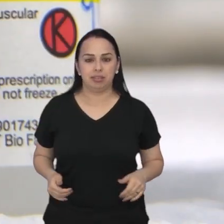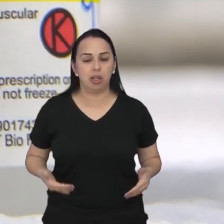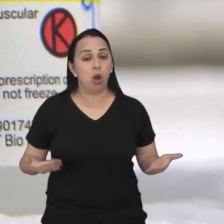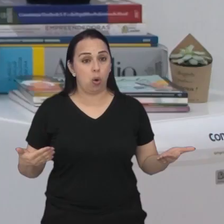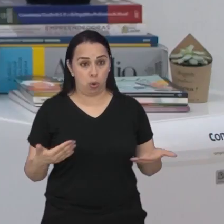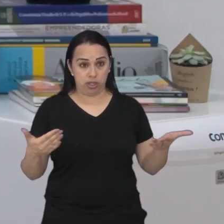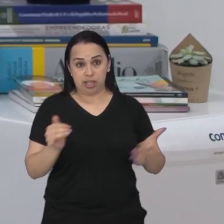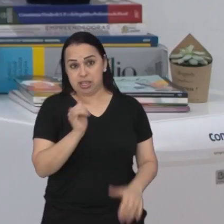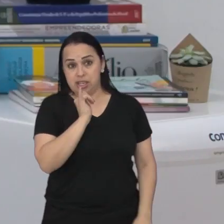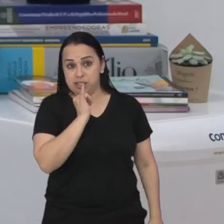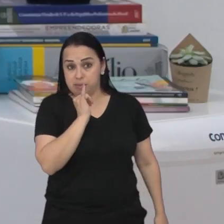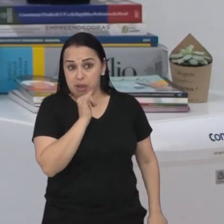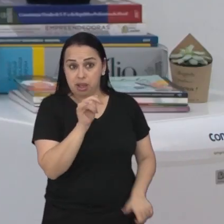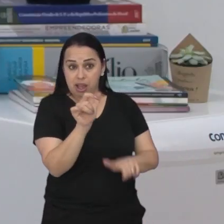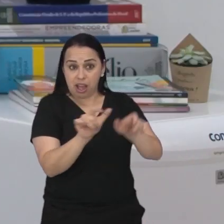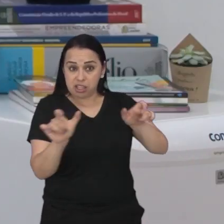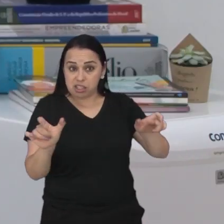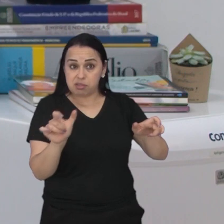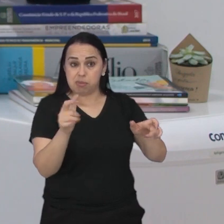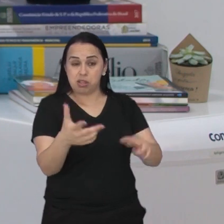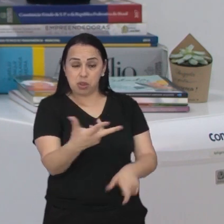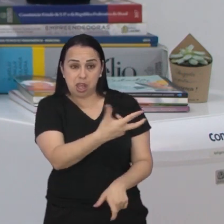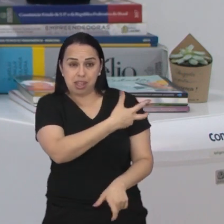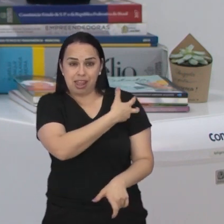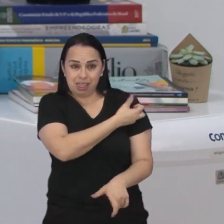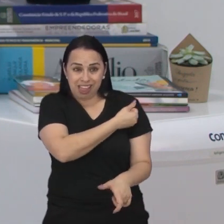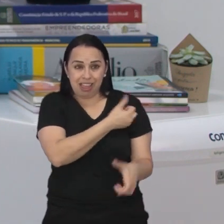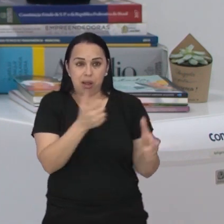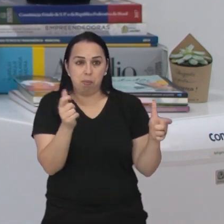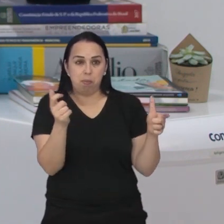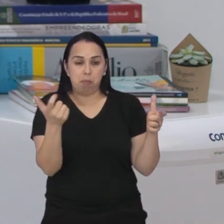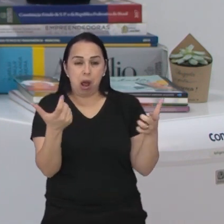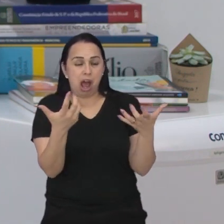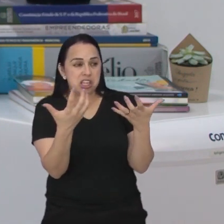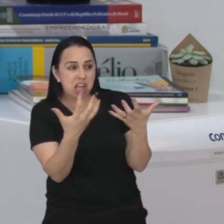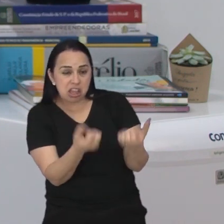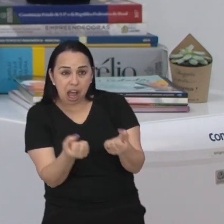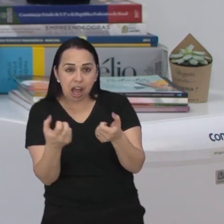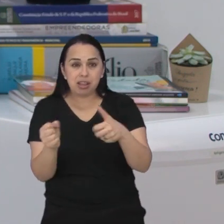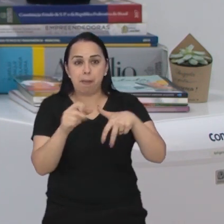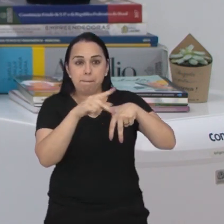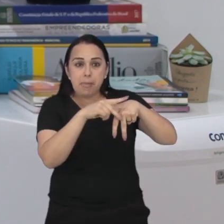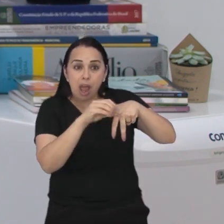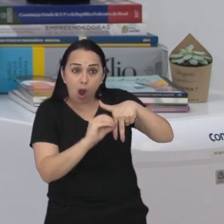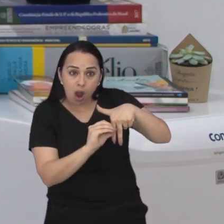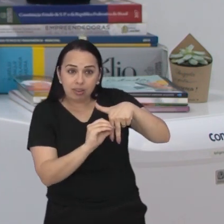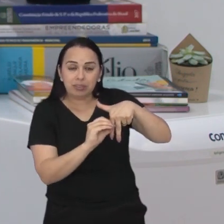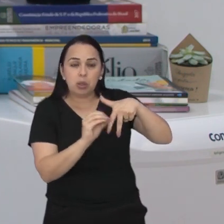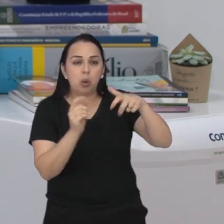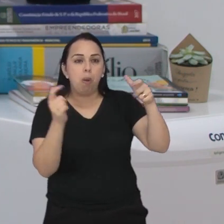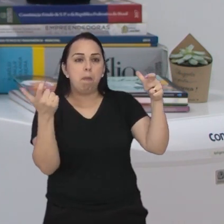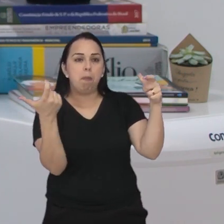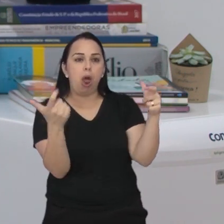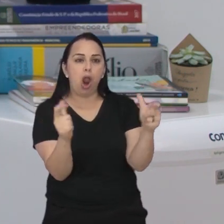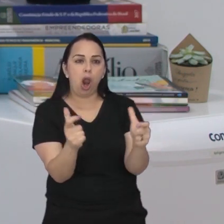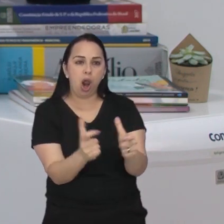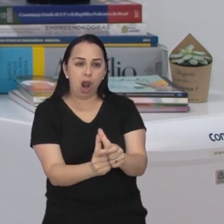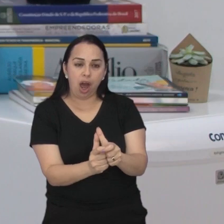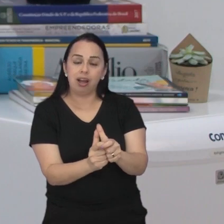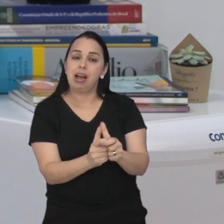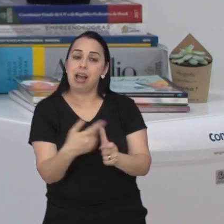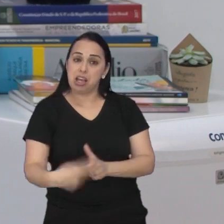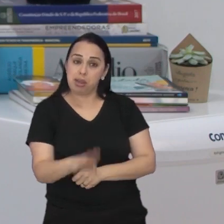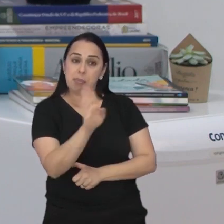vacinar hoje por exemplo a adesão a vacina para poliomielite ela caiu